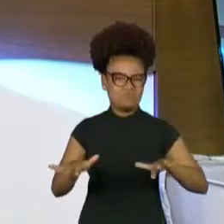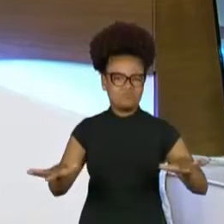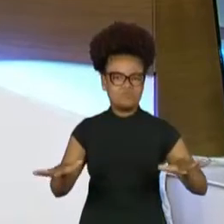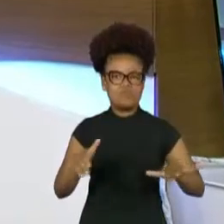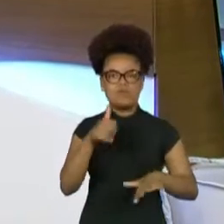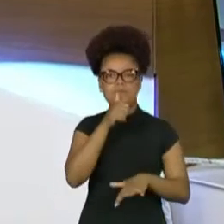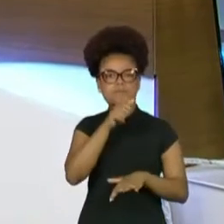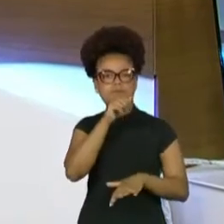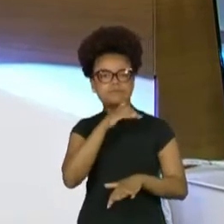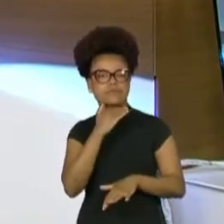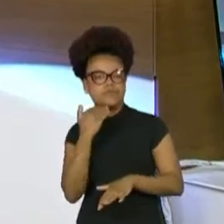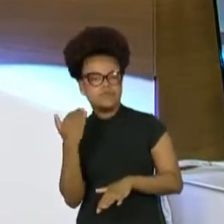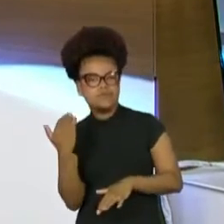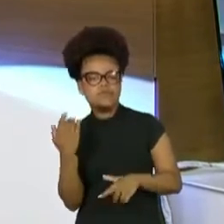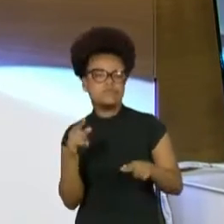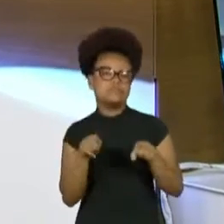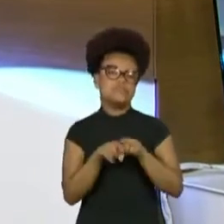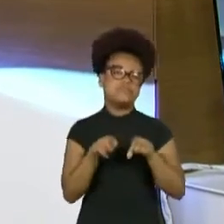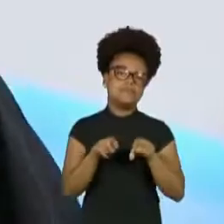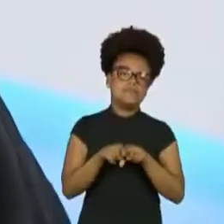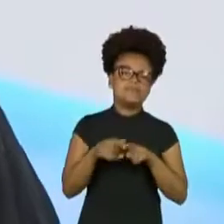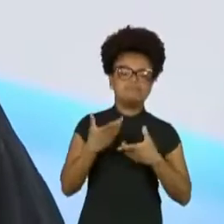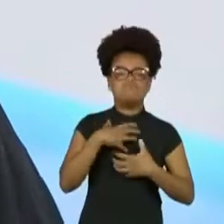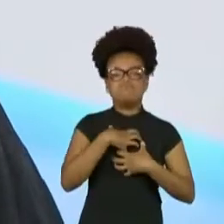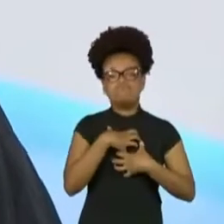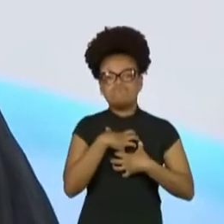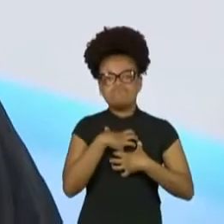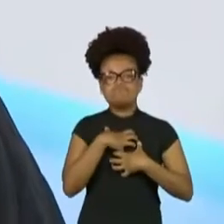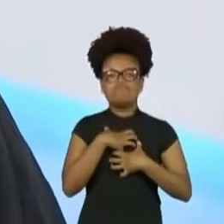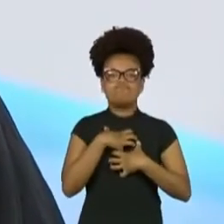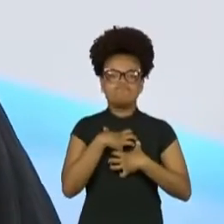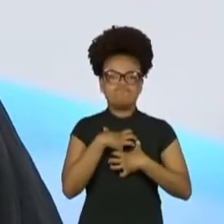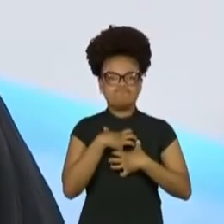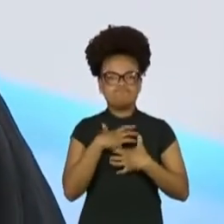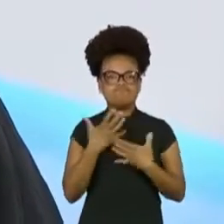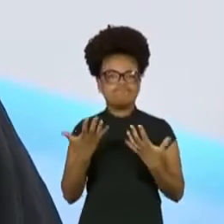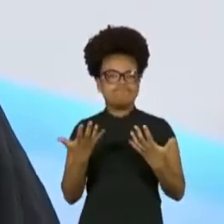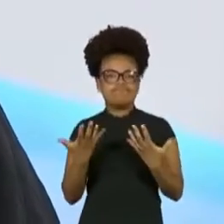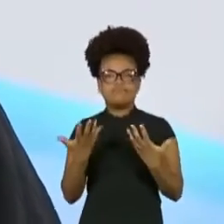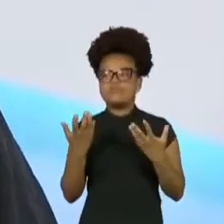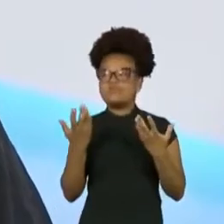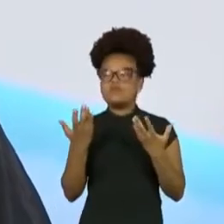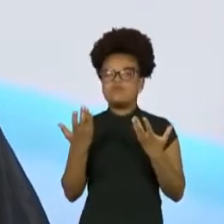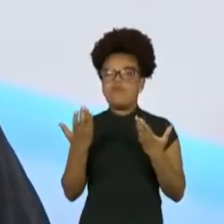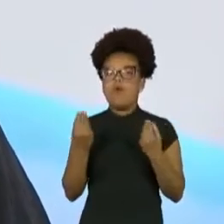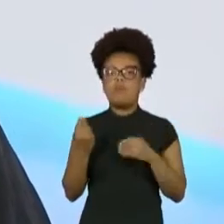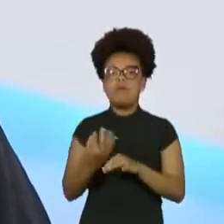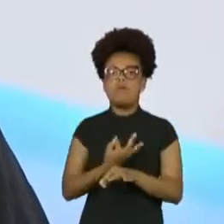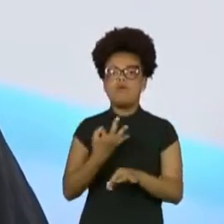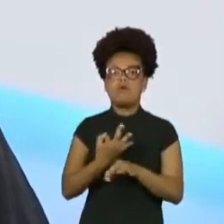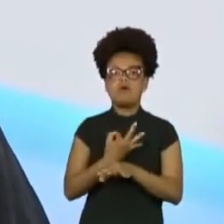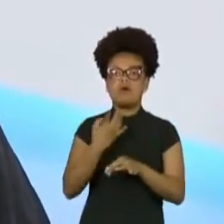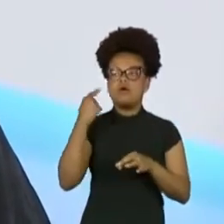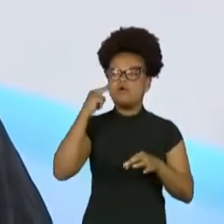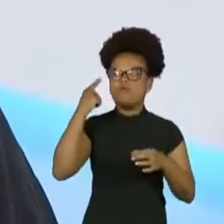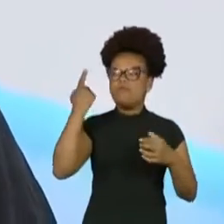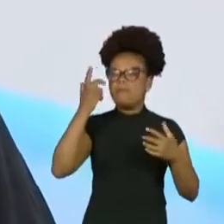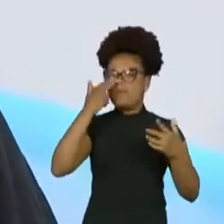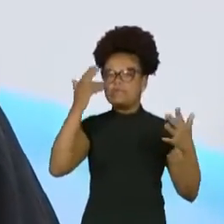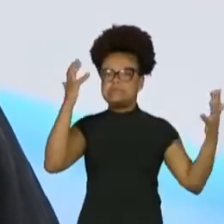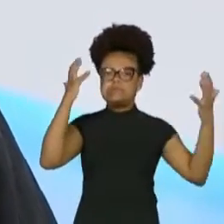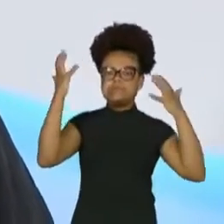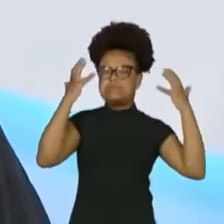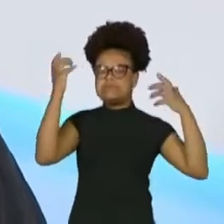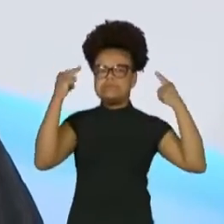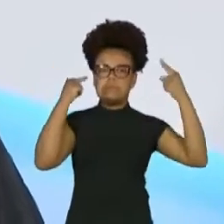eu achei que eu não ia dar conta, que não ia mesmo, que eu ia enlouquecer. E a psicanálise me ajudou muito. E